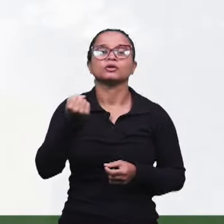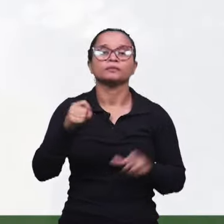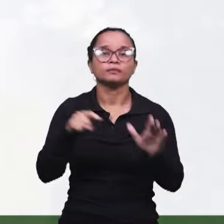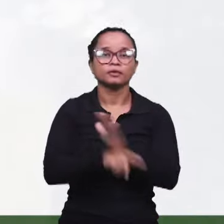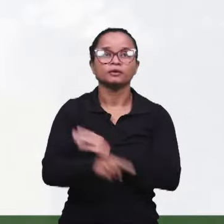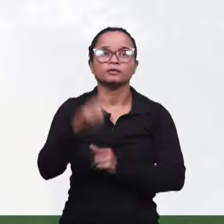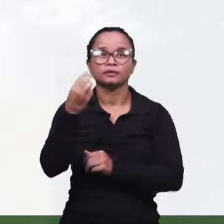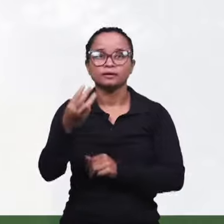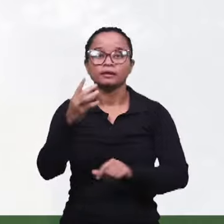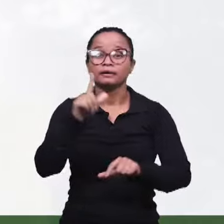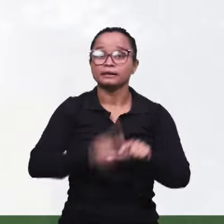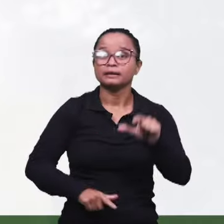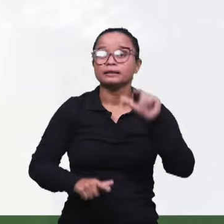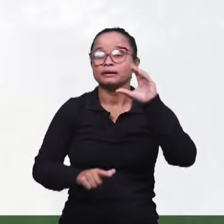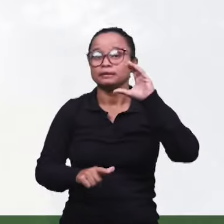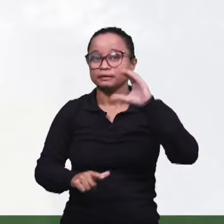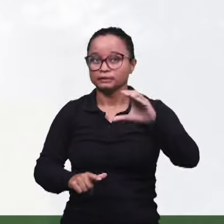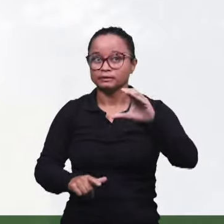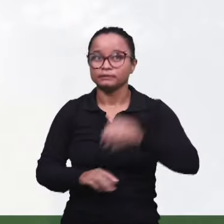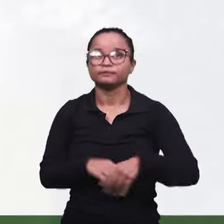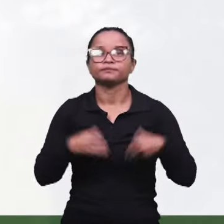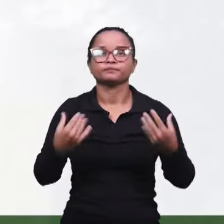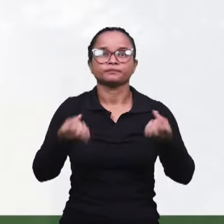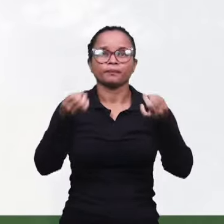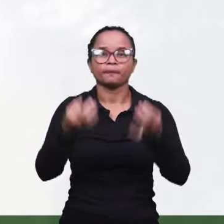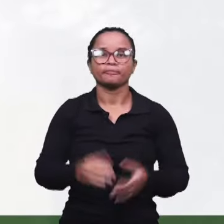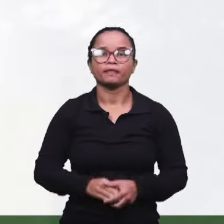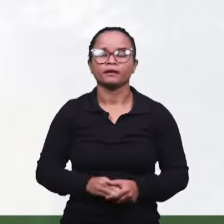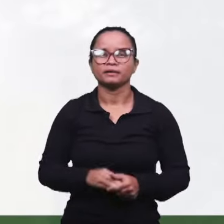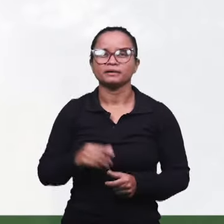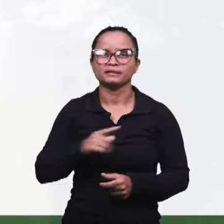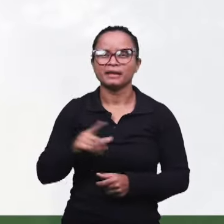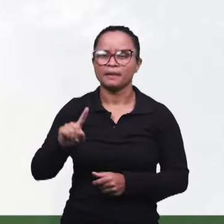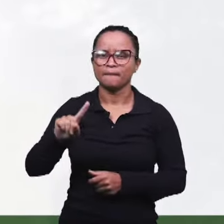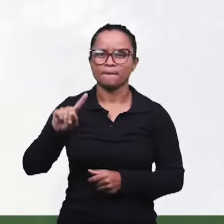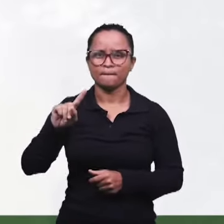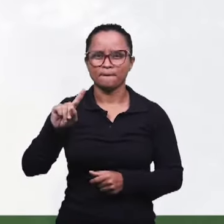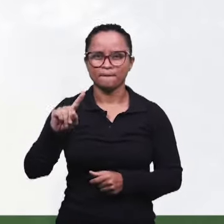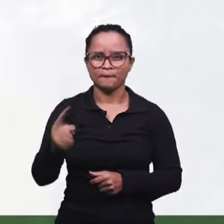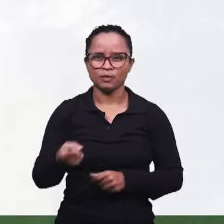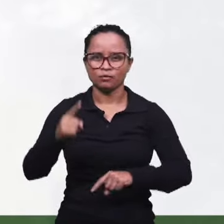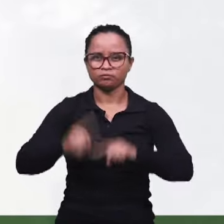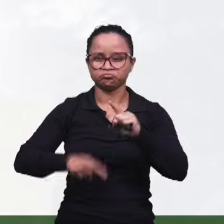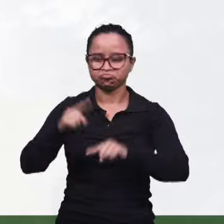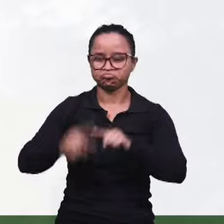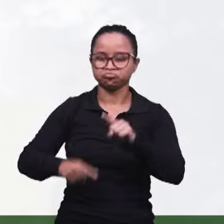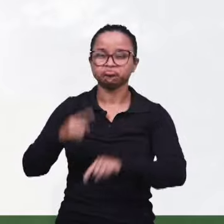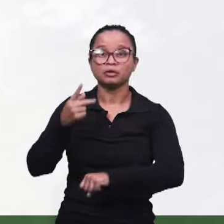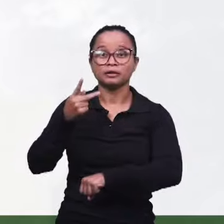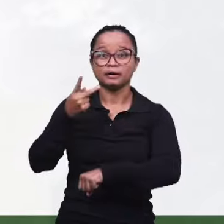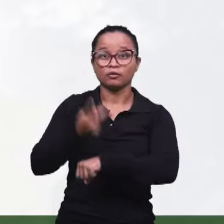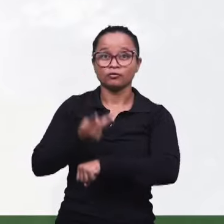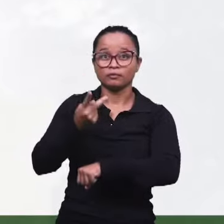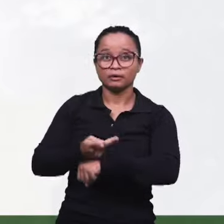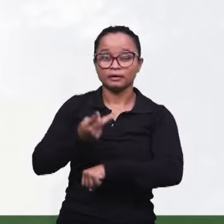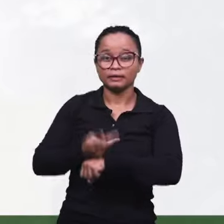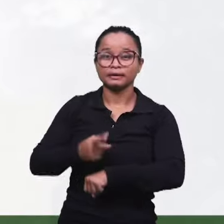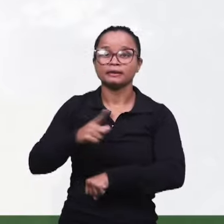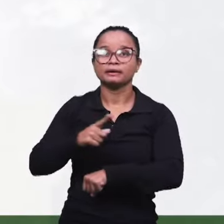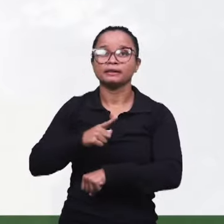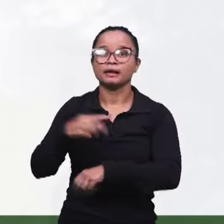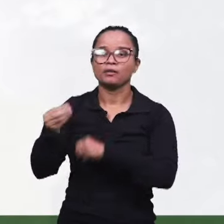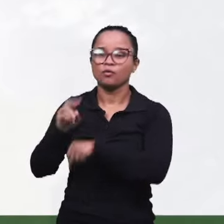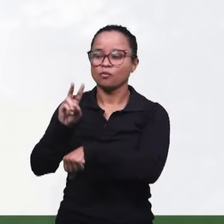terceira pergunta, quando expressa o sentido profético da expressão, mil peças de prata trazidas